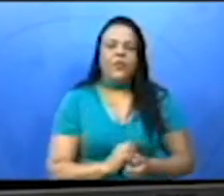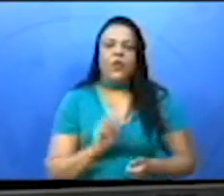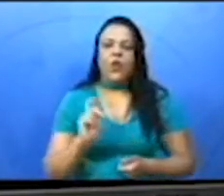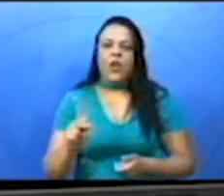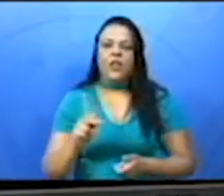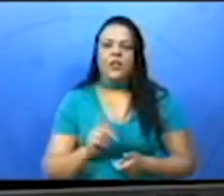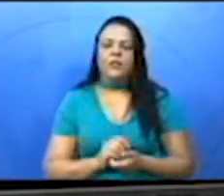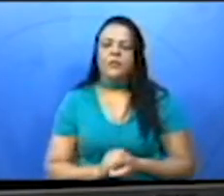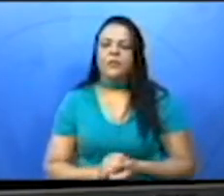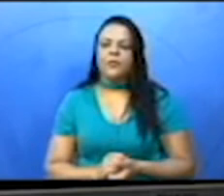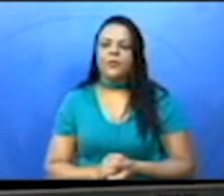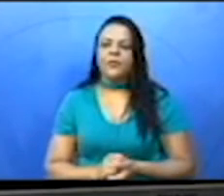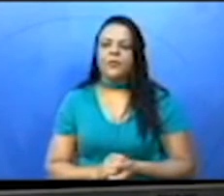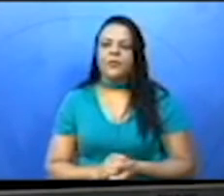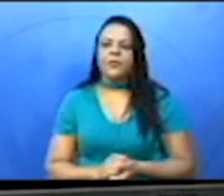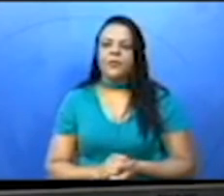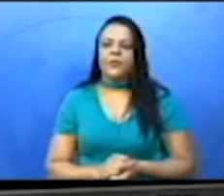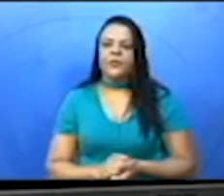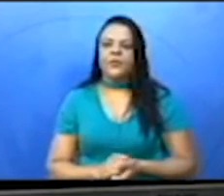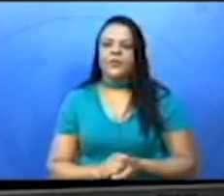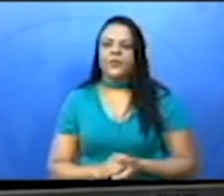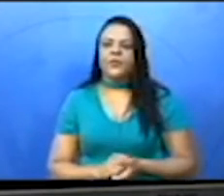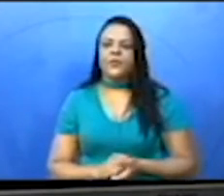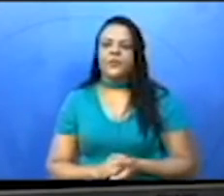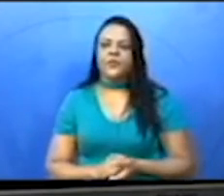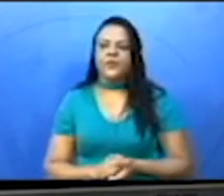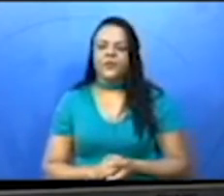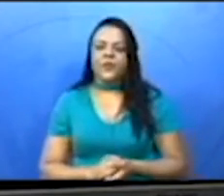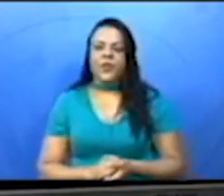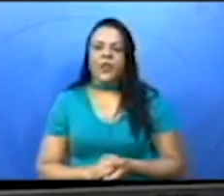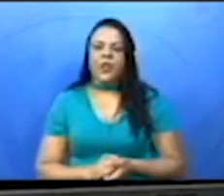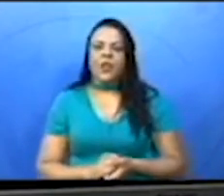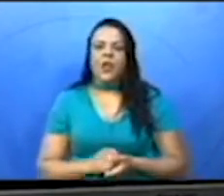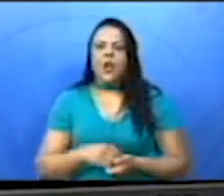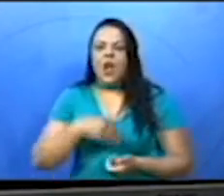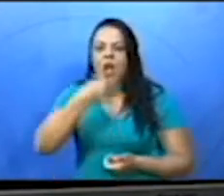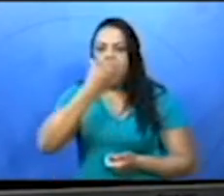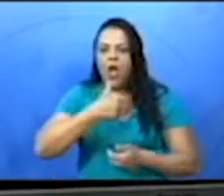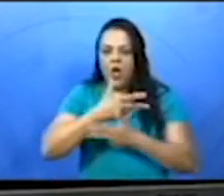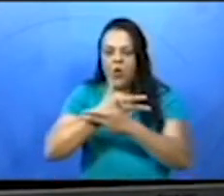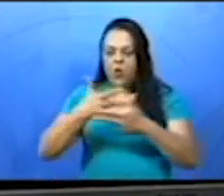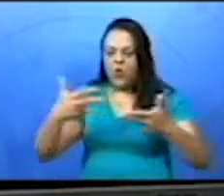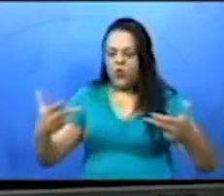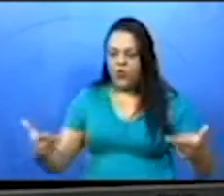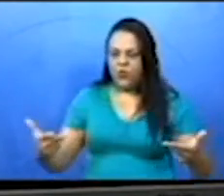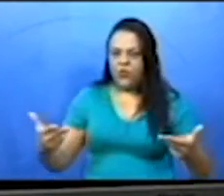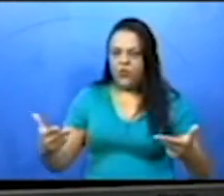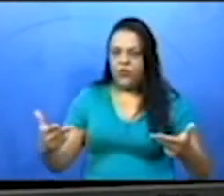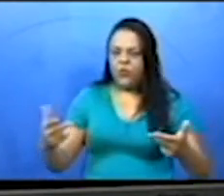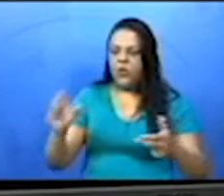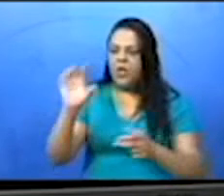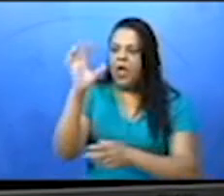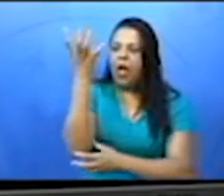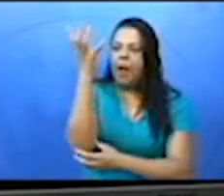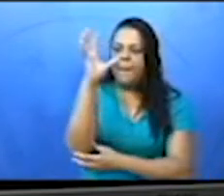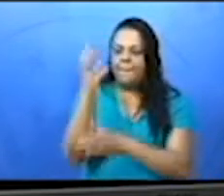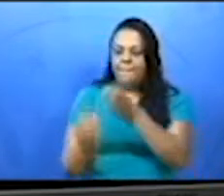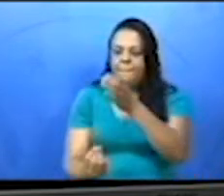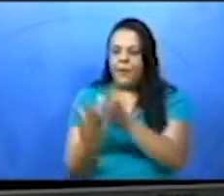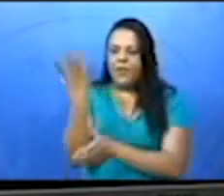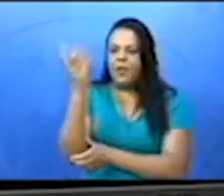Então, vamos, os frutos são a estrutura das plantas que possuem